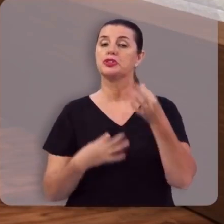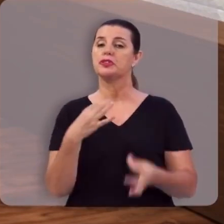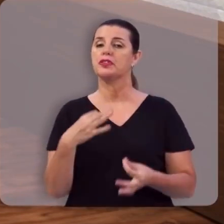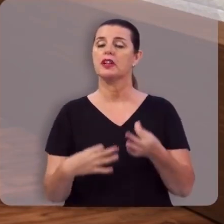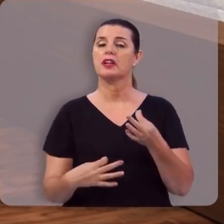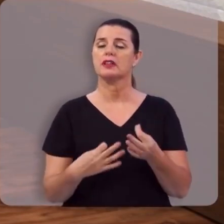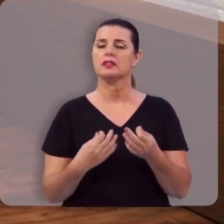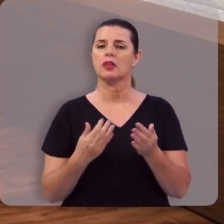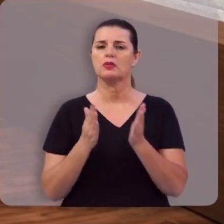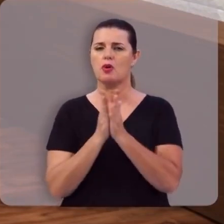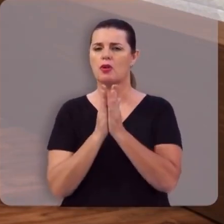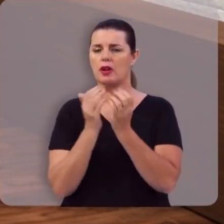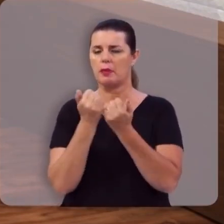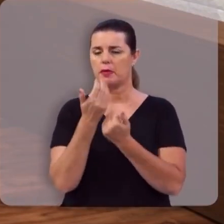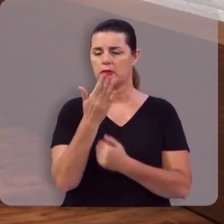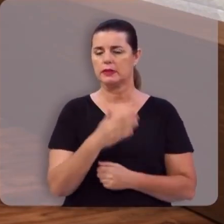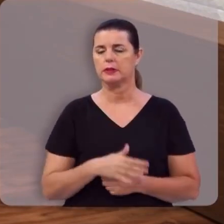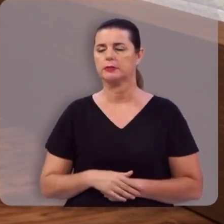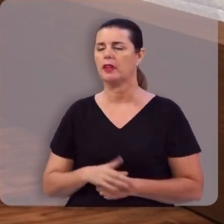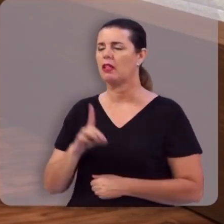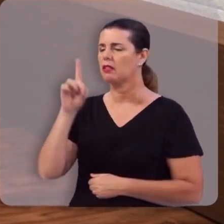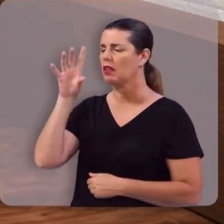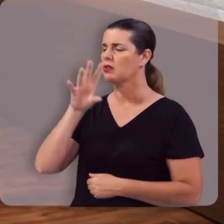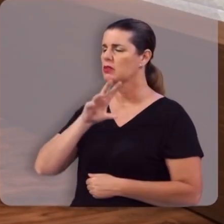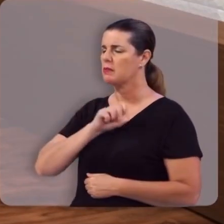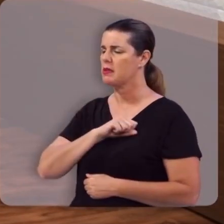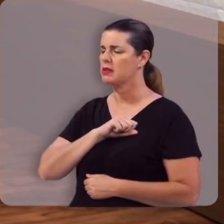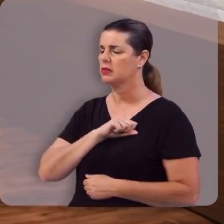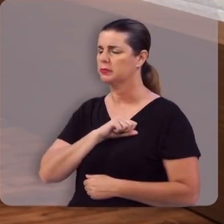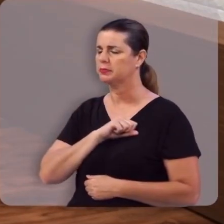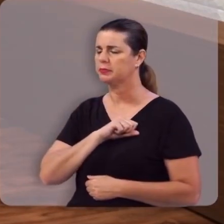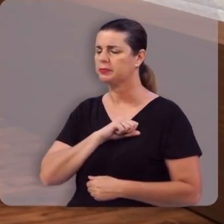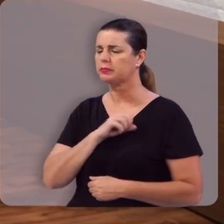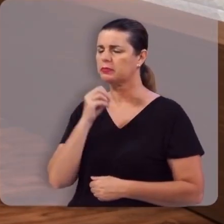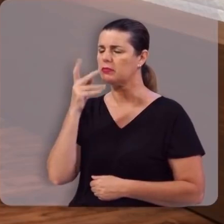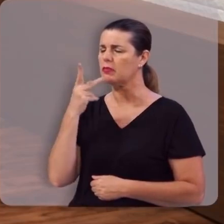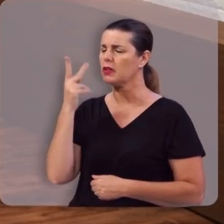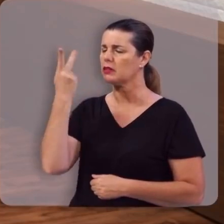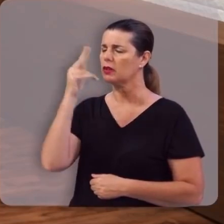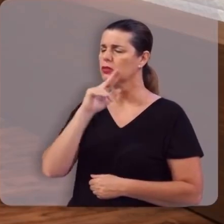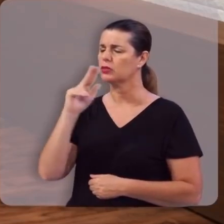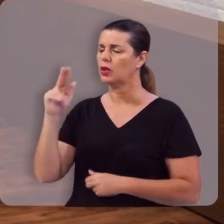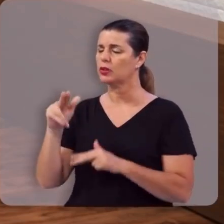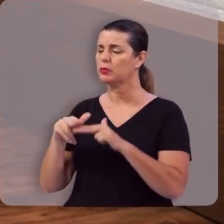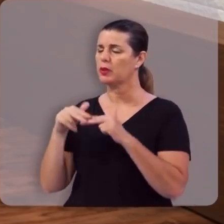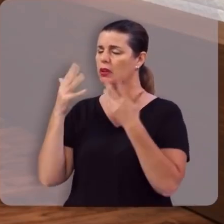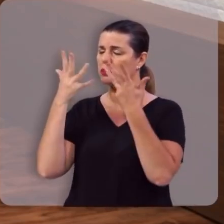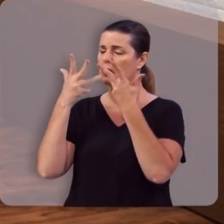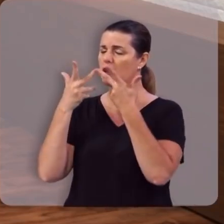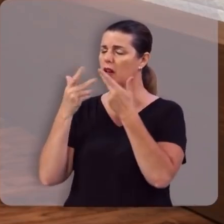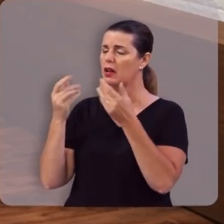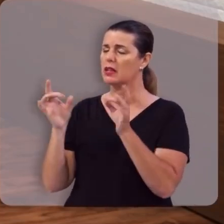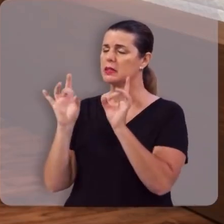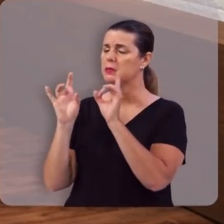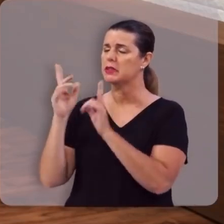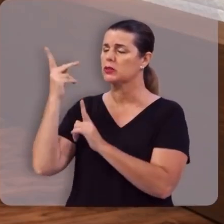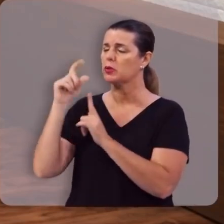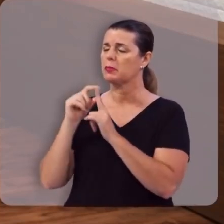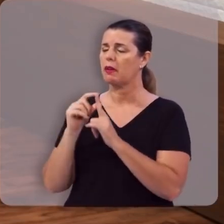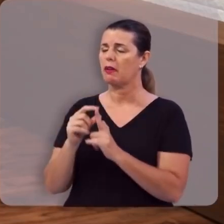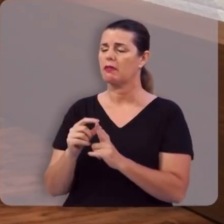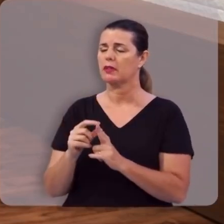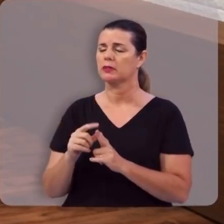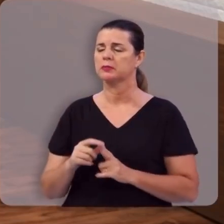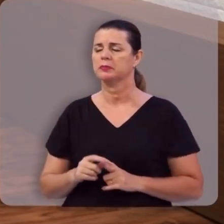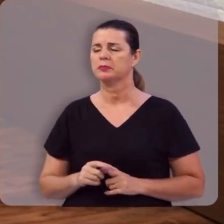eu quero orar com você Deus amado bendito é o teu nome pela beleza pela riqueza da tua palavra